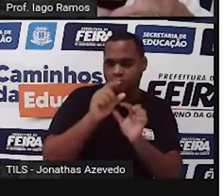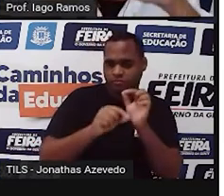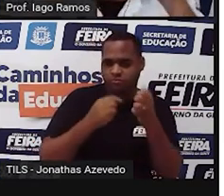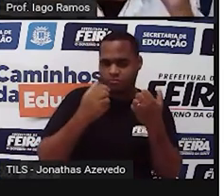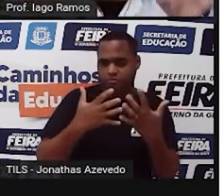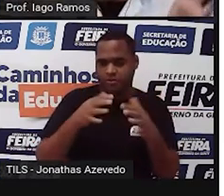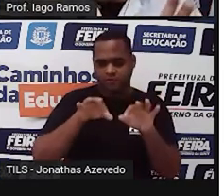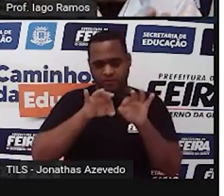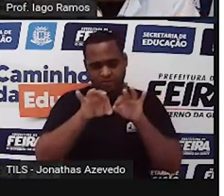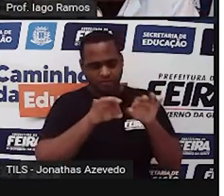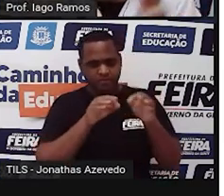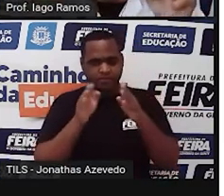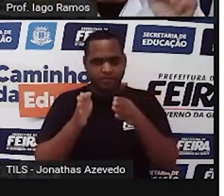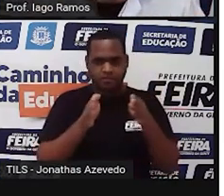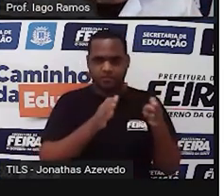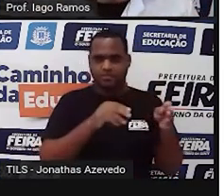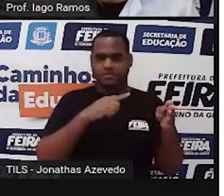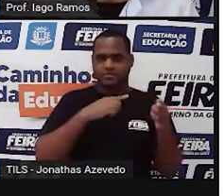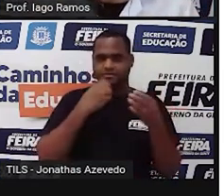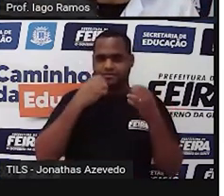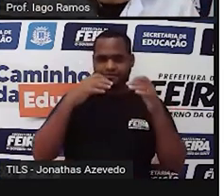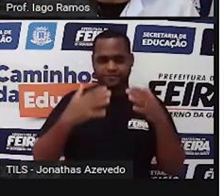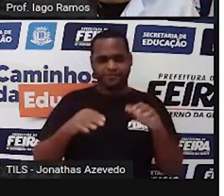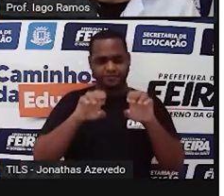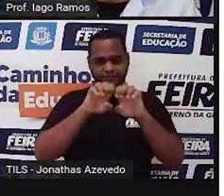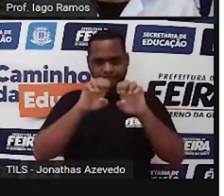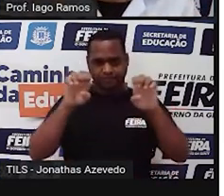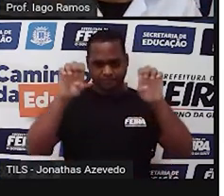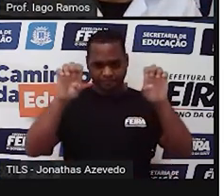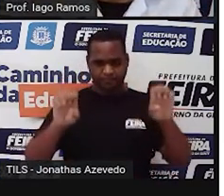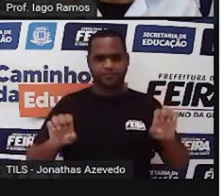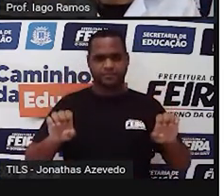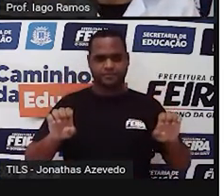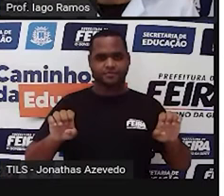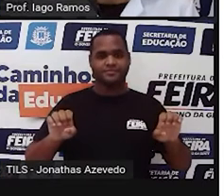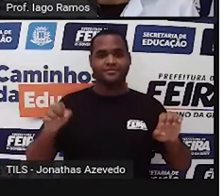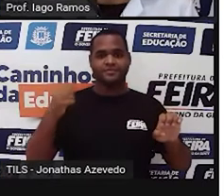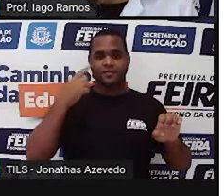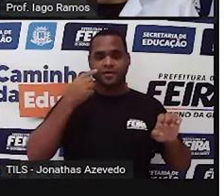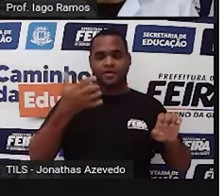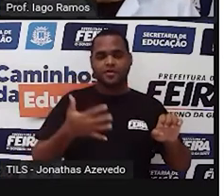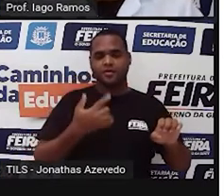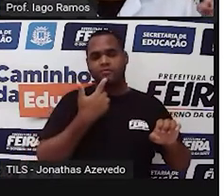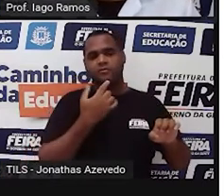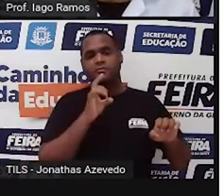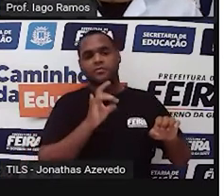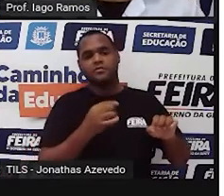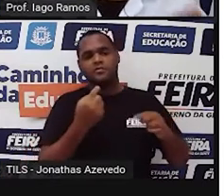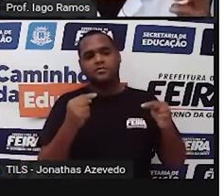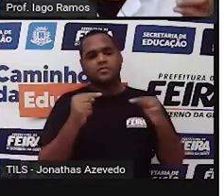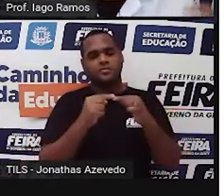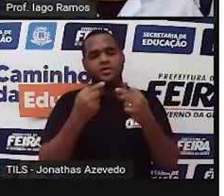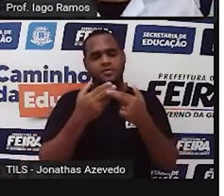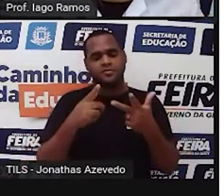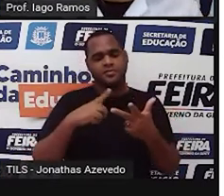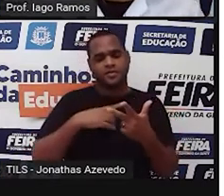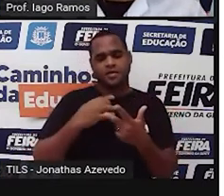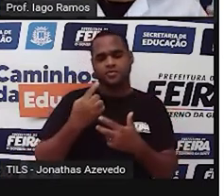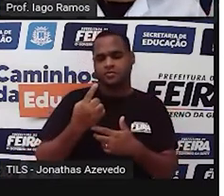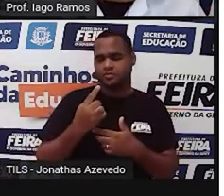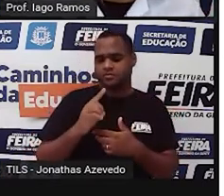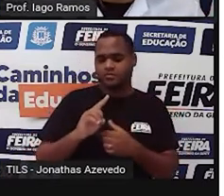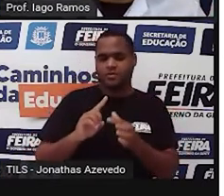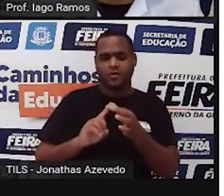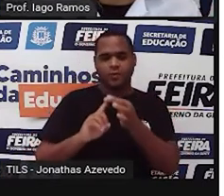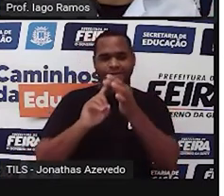você organiza e elas nesse esqueminha. Então, nós fizemos um para você aqui, ó, sobre as unidades